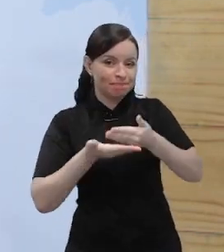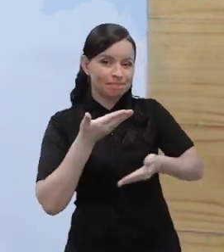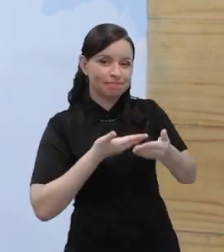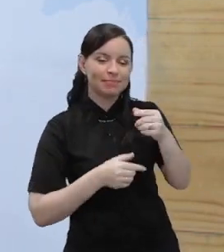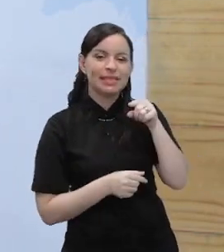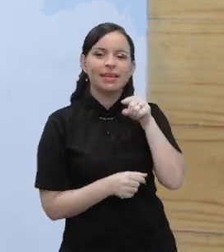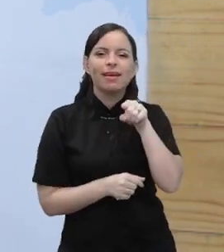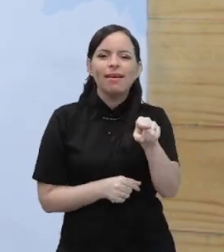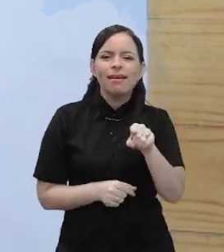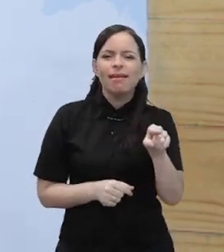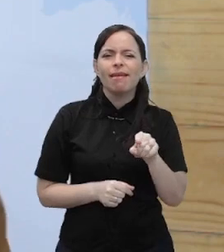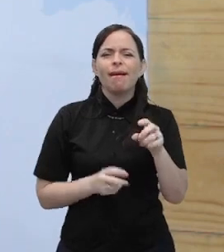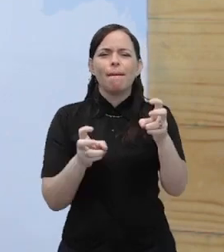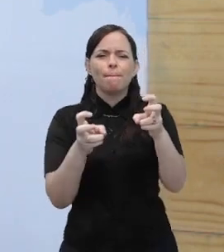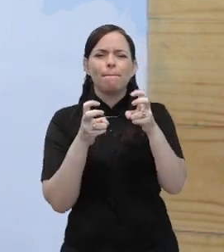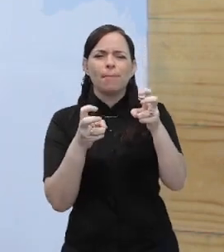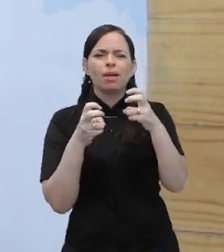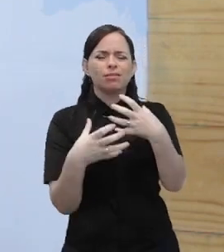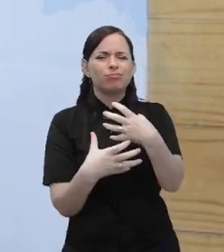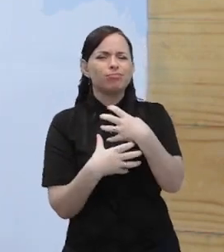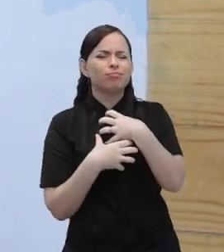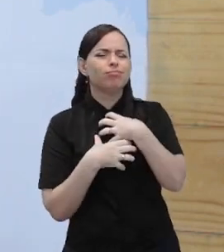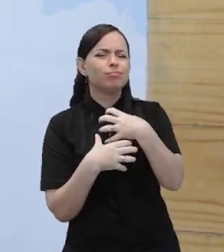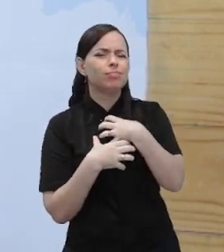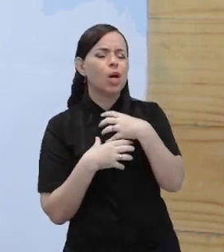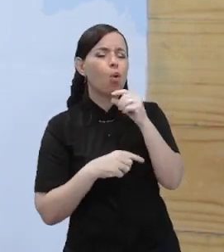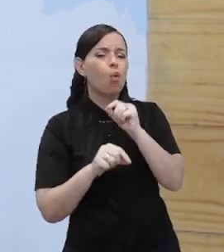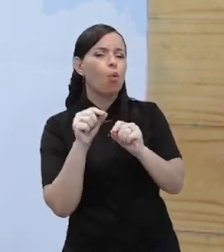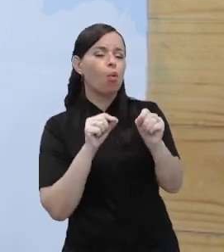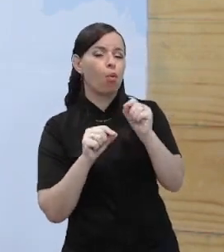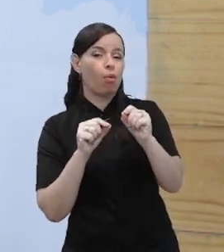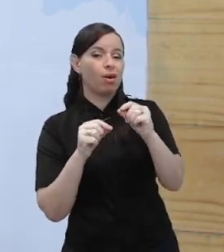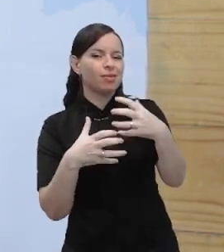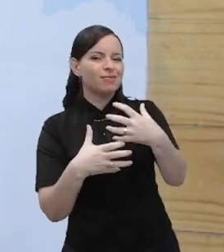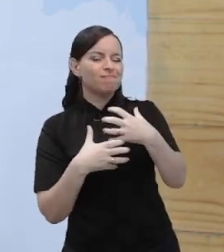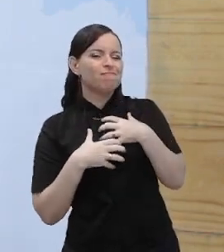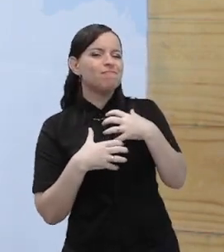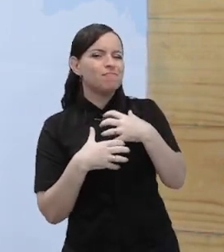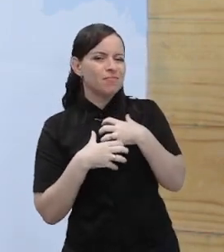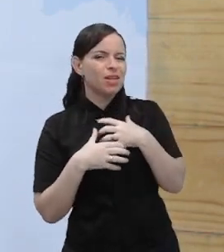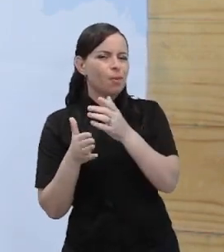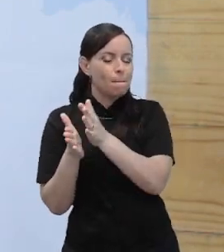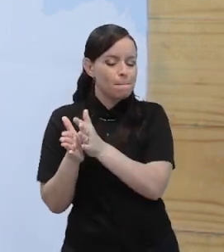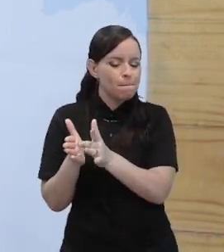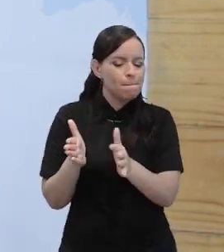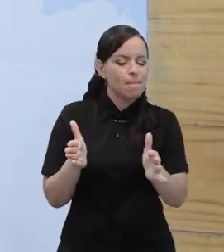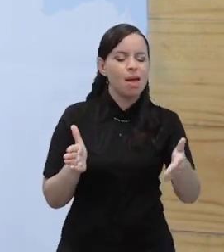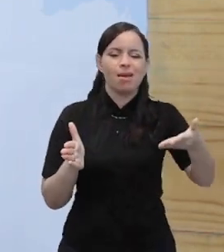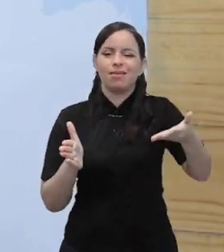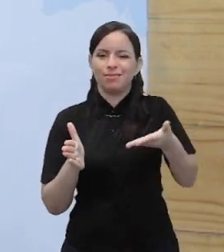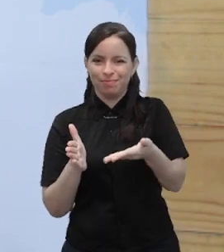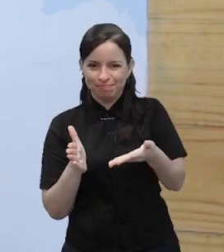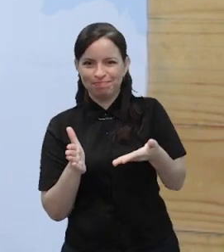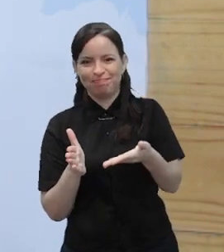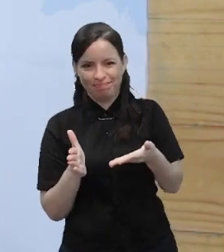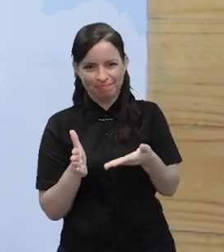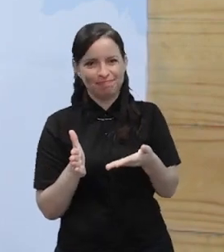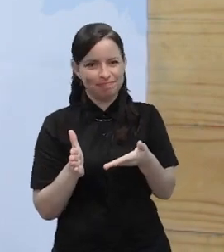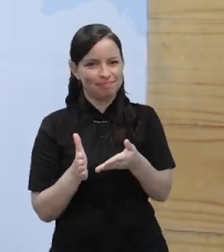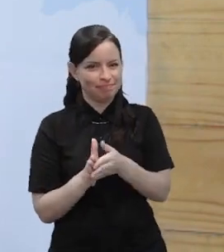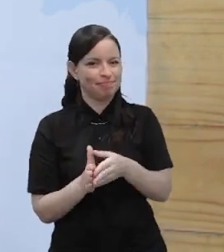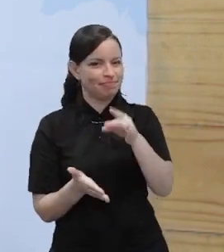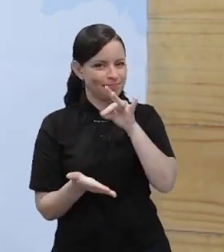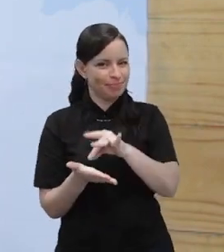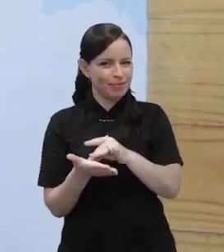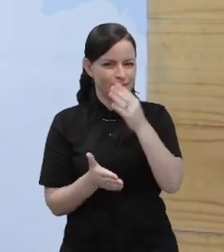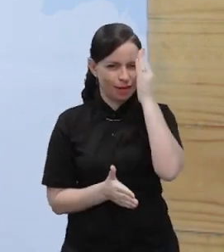perceber com uma maior sensibilidade os efeitos daquele mundo, ou seja, daquele movimento que estava acontecendo de